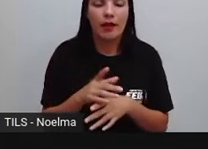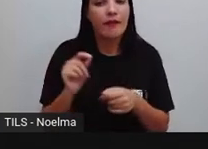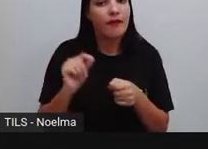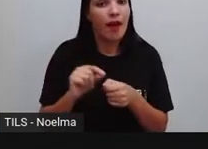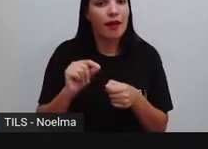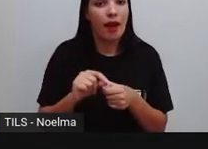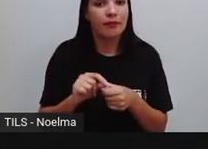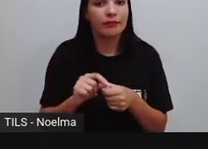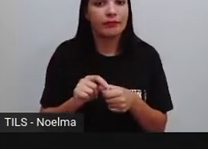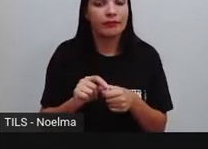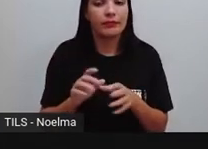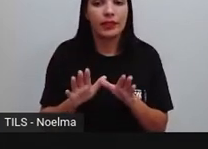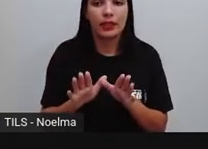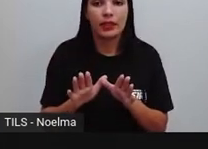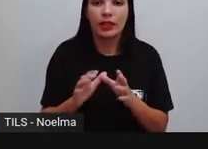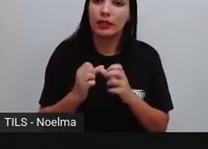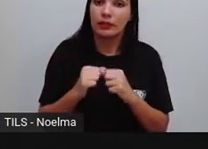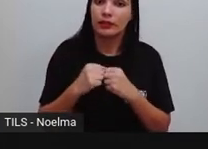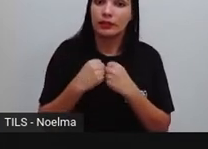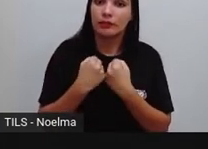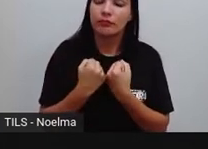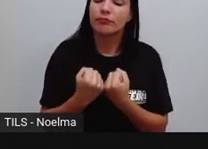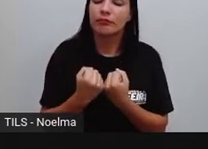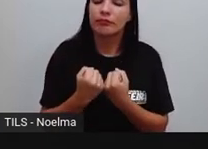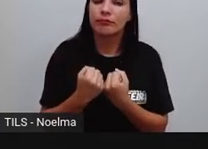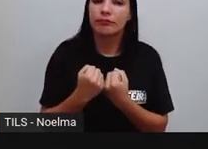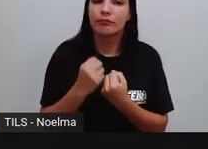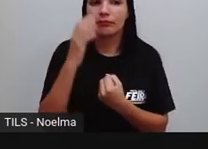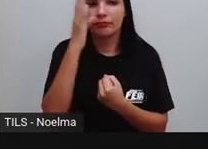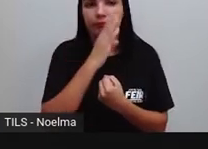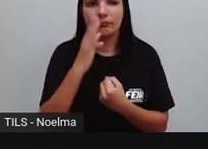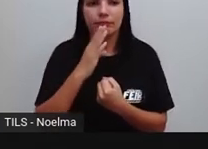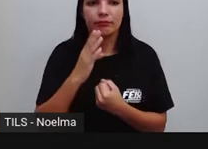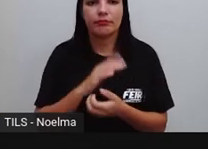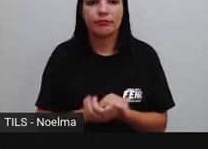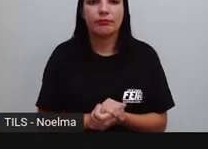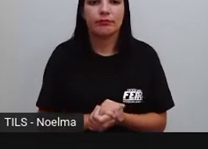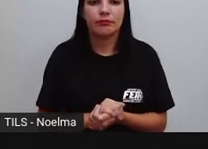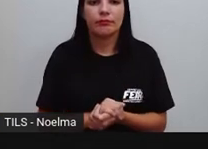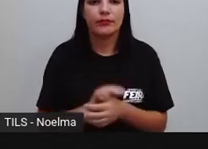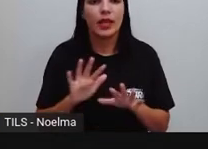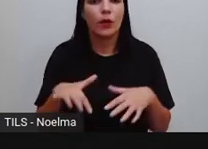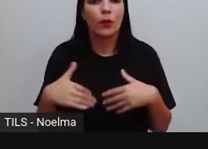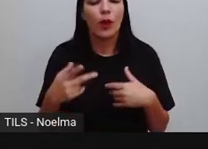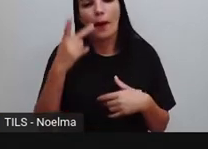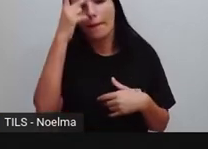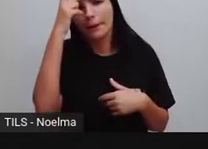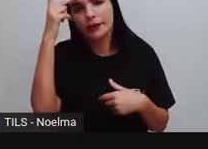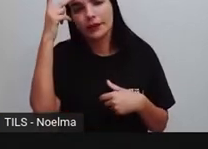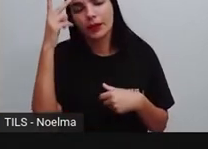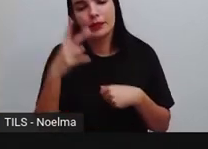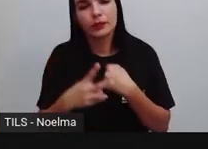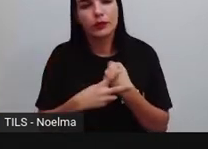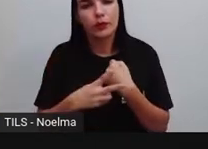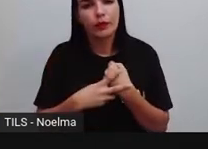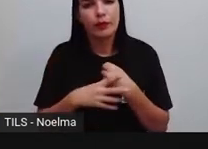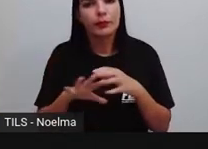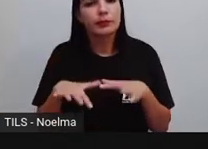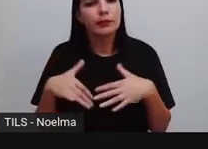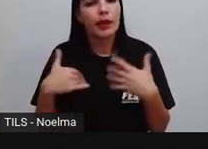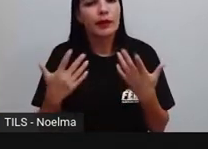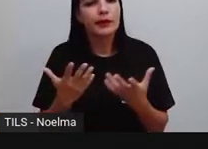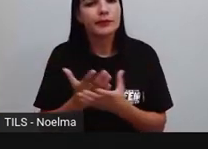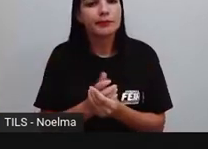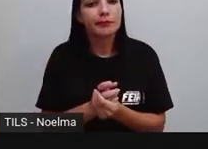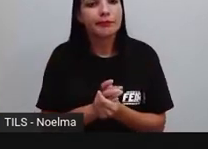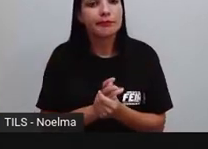fará. Grande diferença na dieta dos brasileiros, certo? Qual é a pessoa do verbo? Qual é aí a pessoa